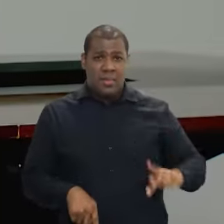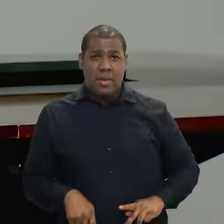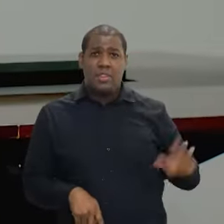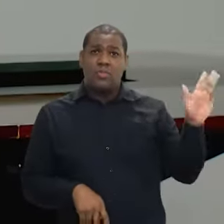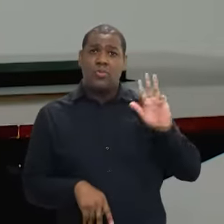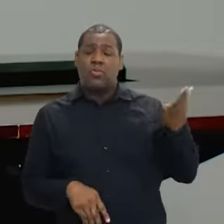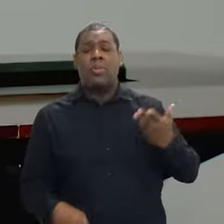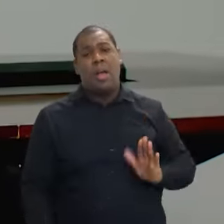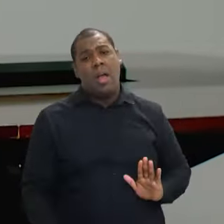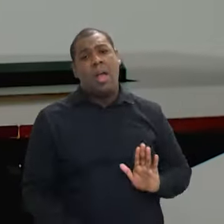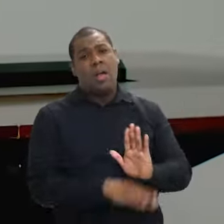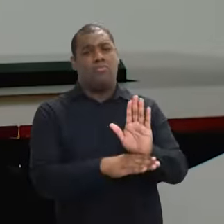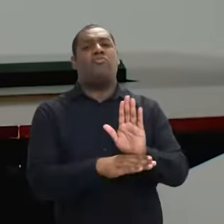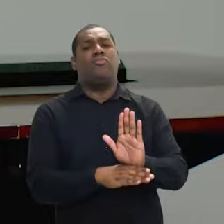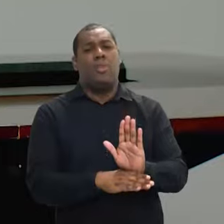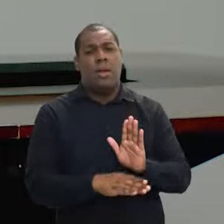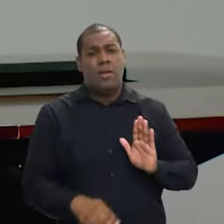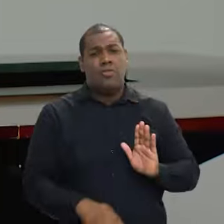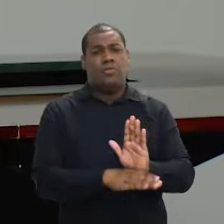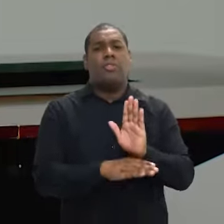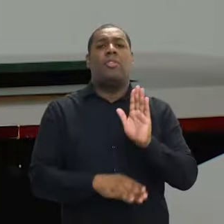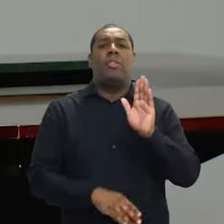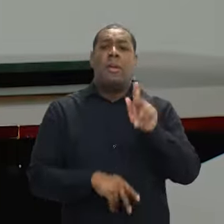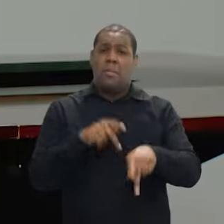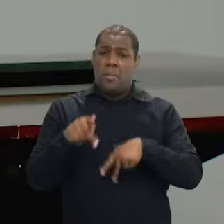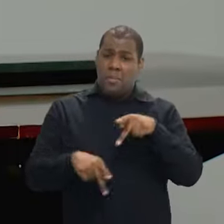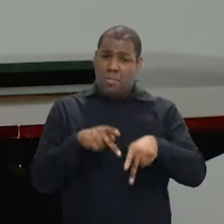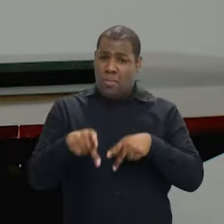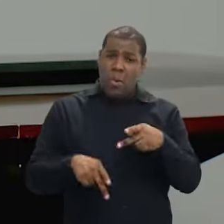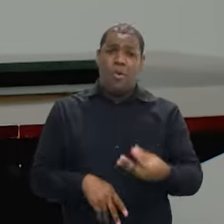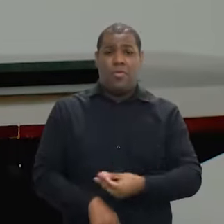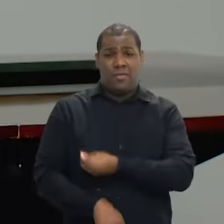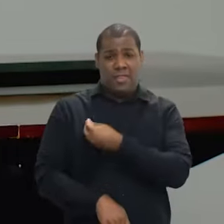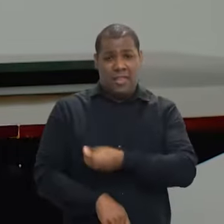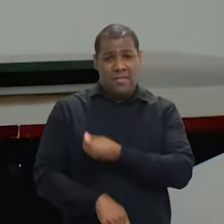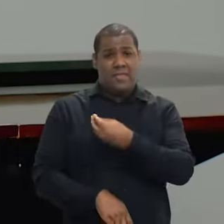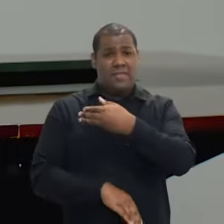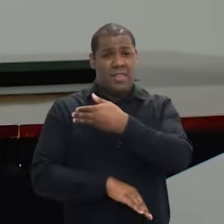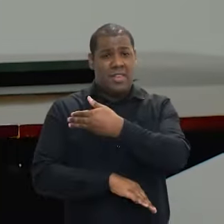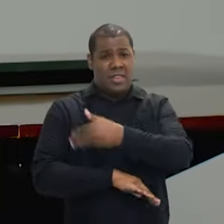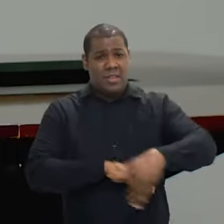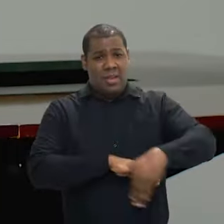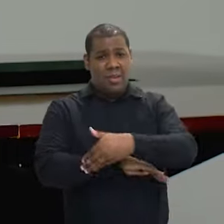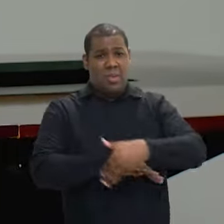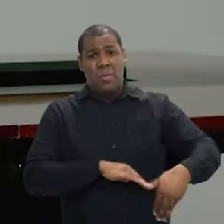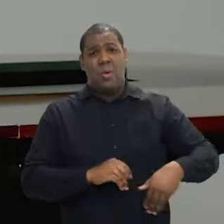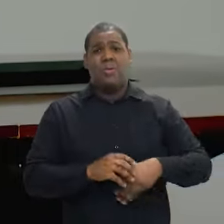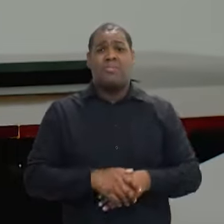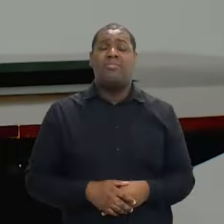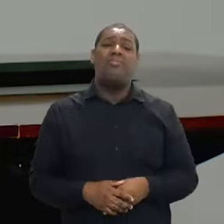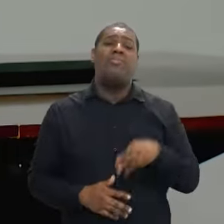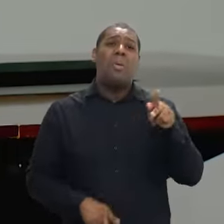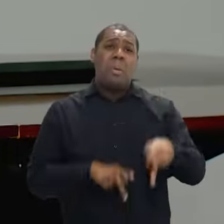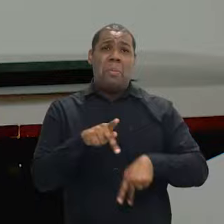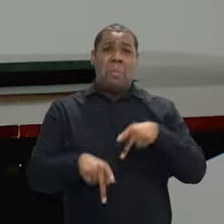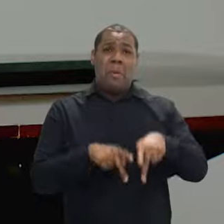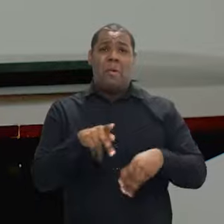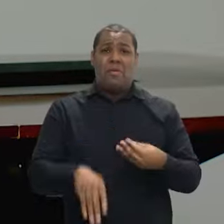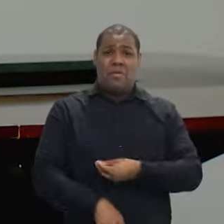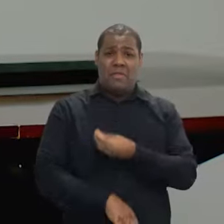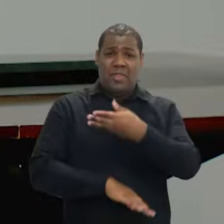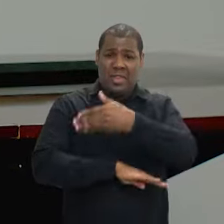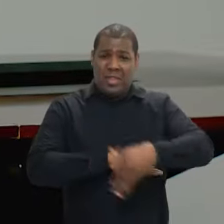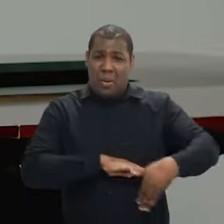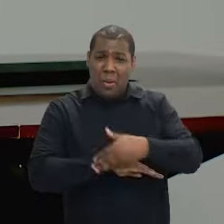enfrentar essa questão tão dramática que é o elevado número de pessoas em situação de rua vivendo as